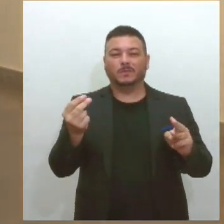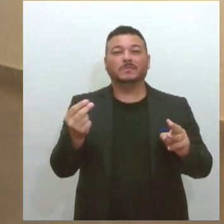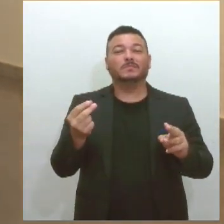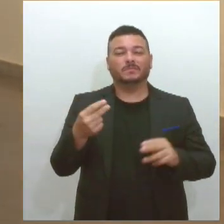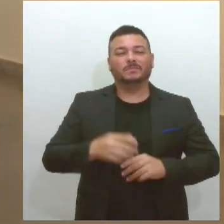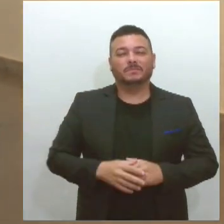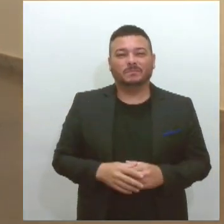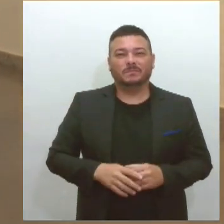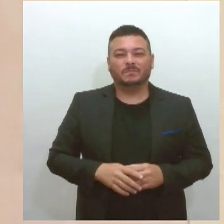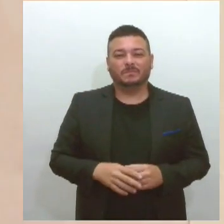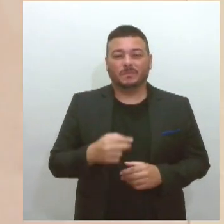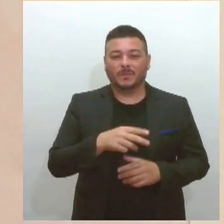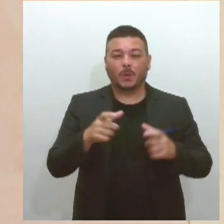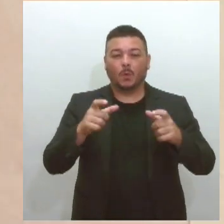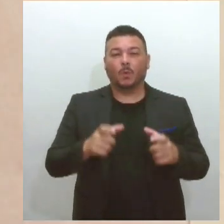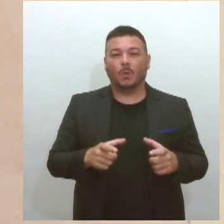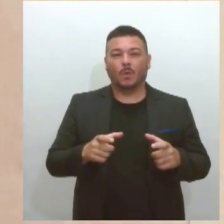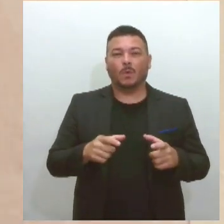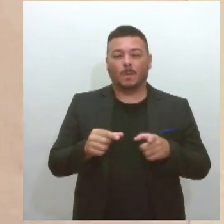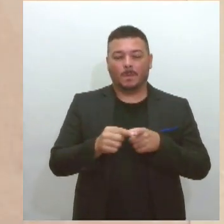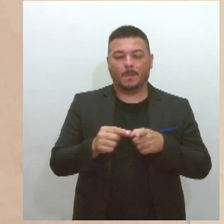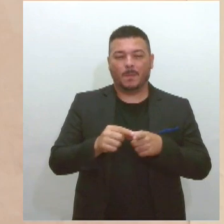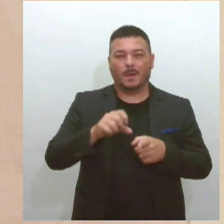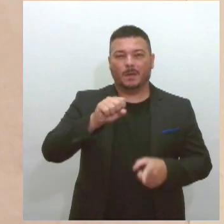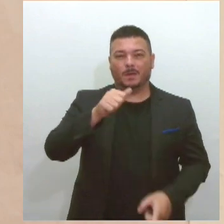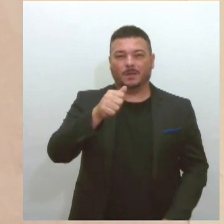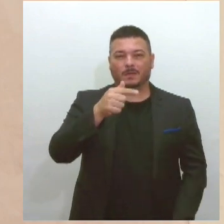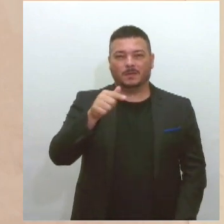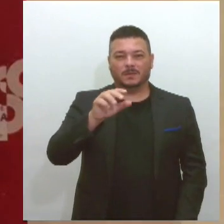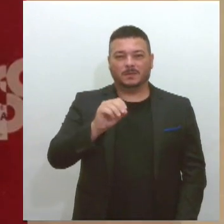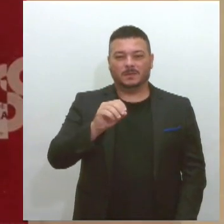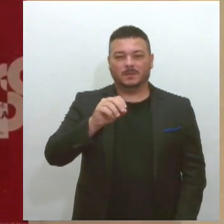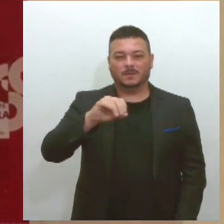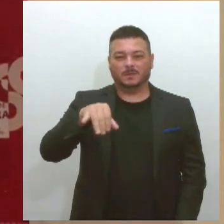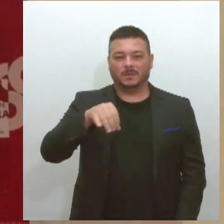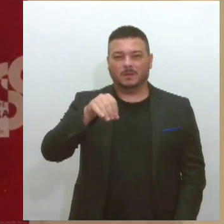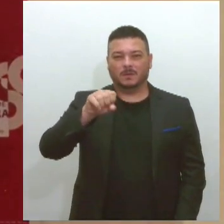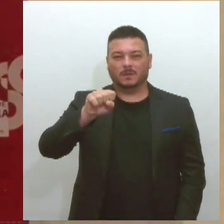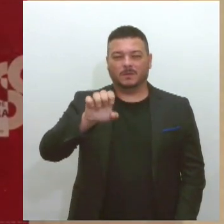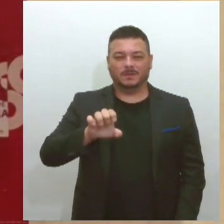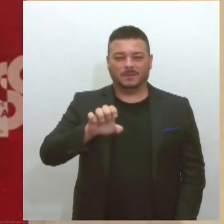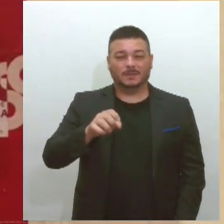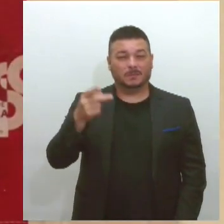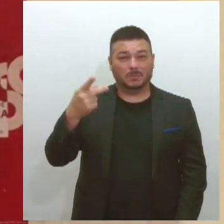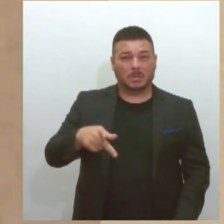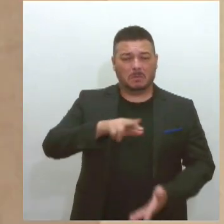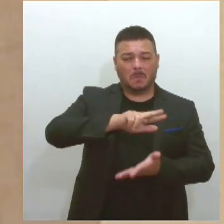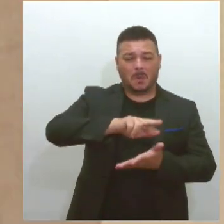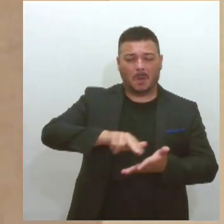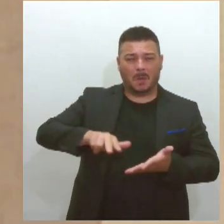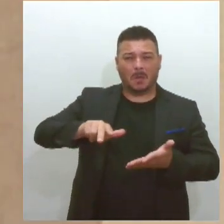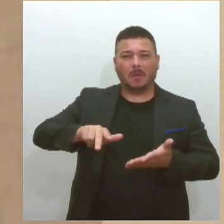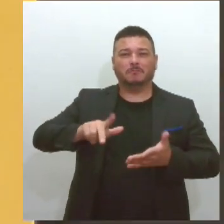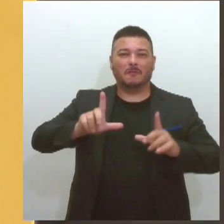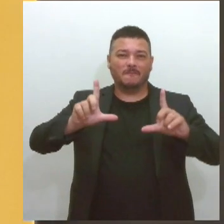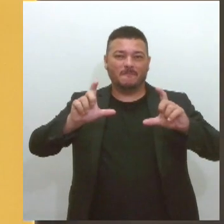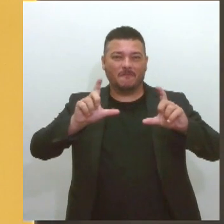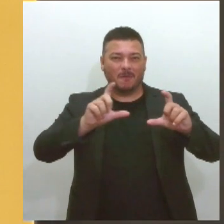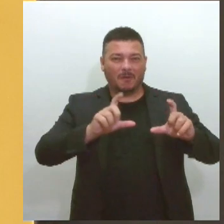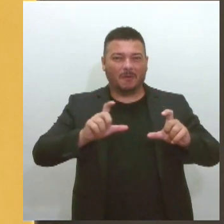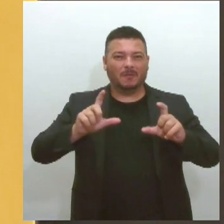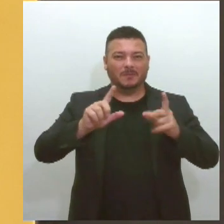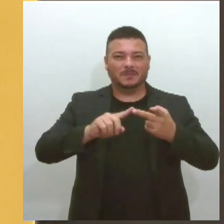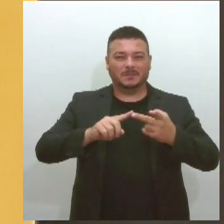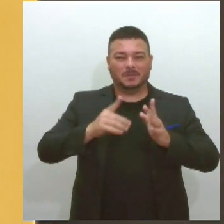localizado no bairro São José, a pluralidade cultural da homenageada se faz presente em dezenas de fotos, discos e